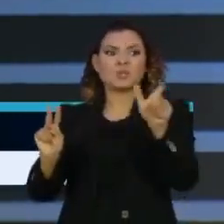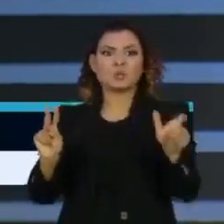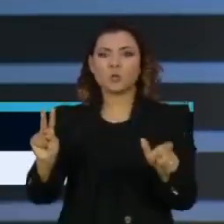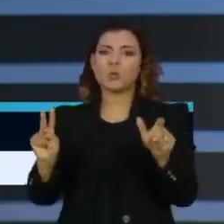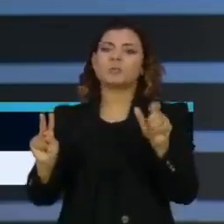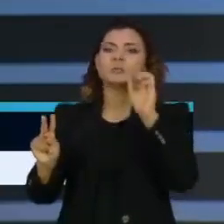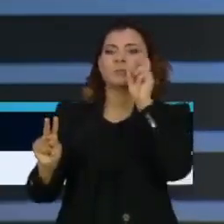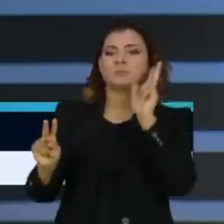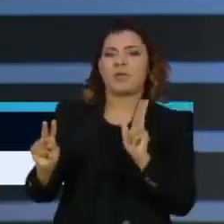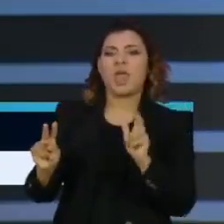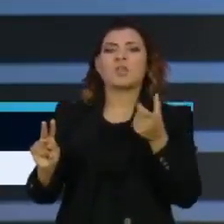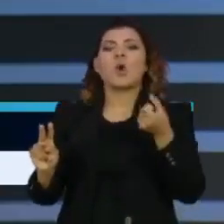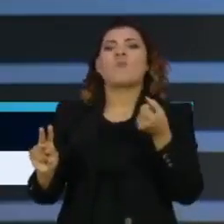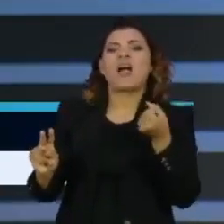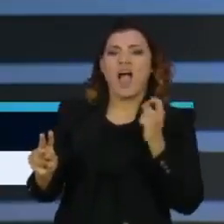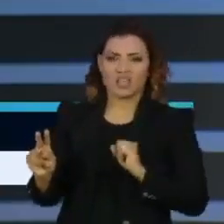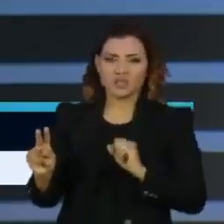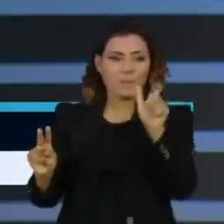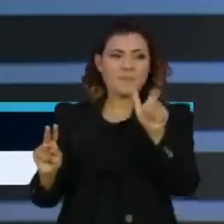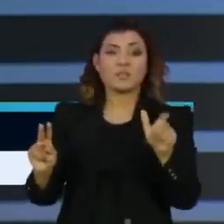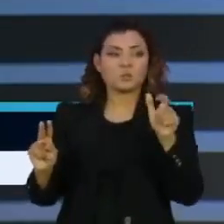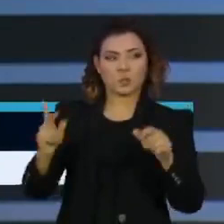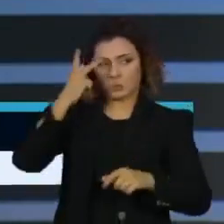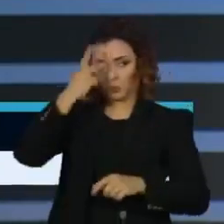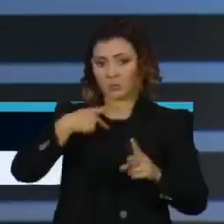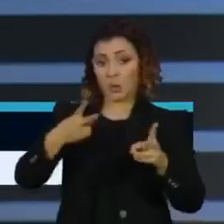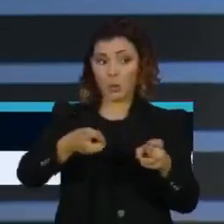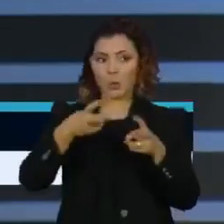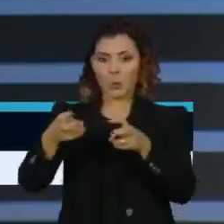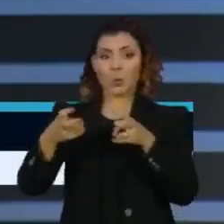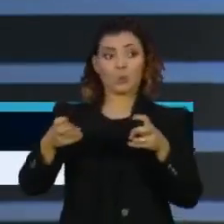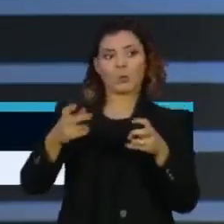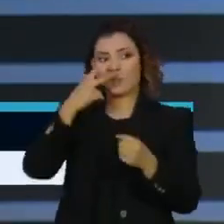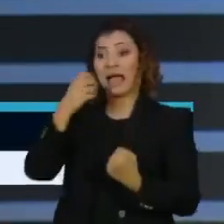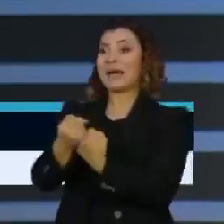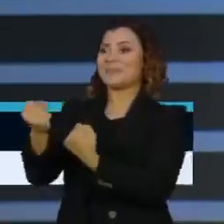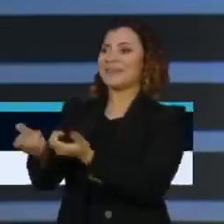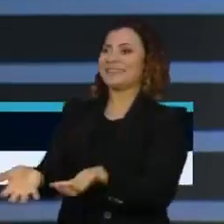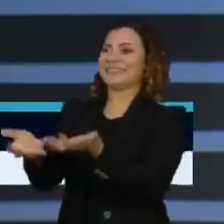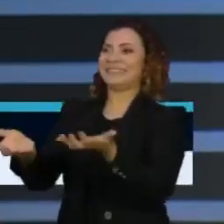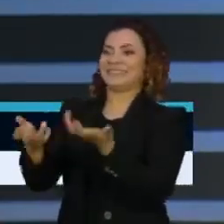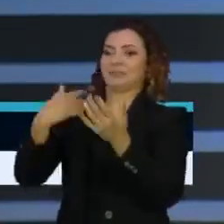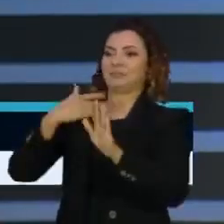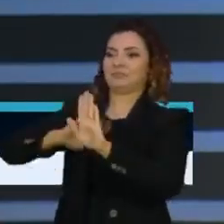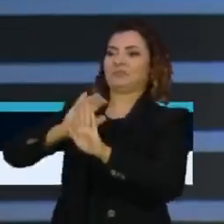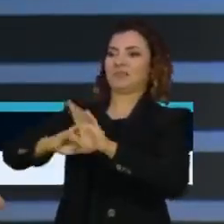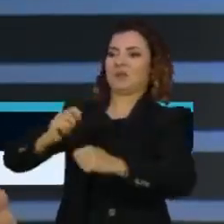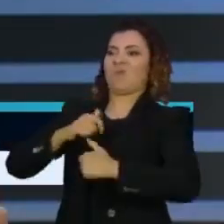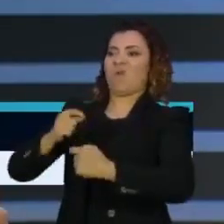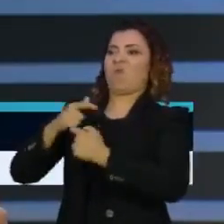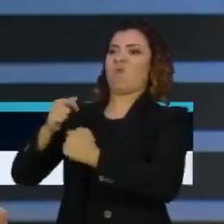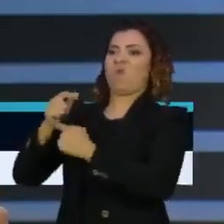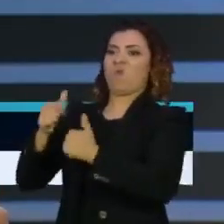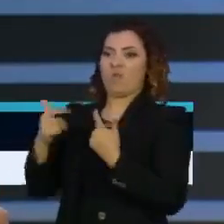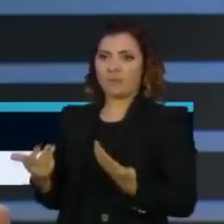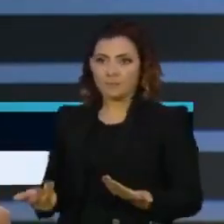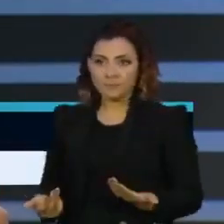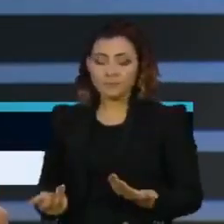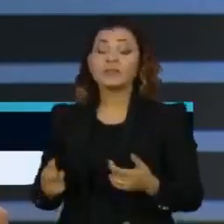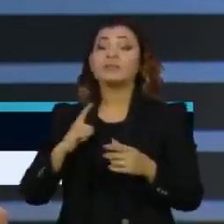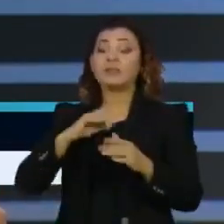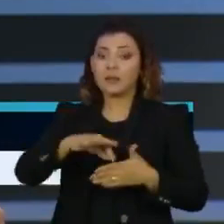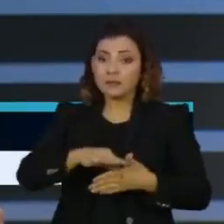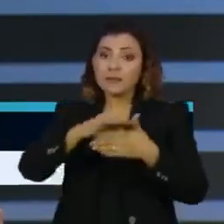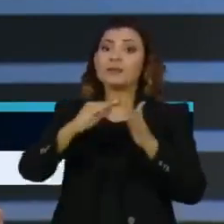por pusilânimes, por covardes, por pessoas que pensam no próprio lucro, nos próprios ganhos. Você tem lideranças da Câmara e do